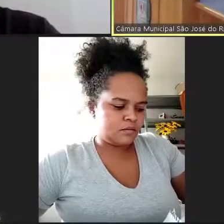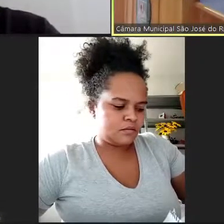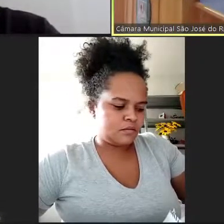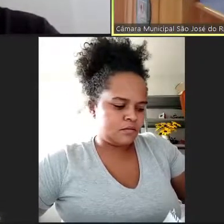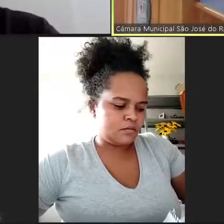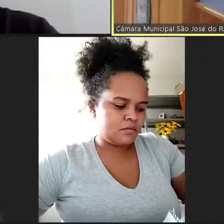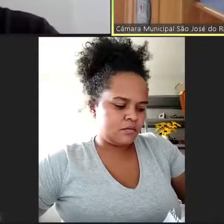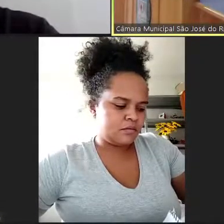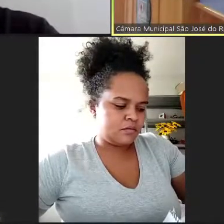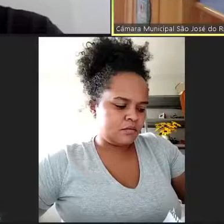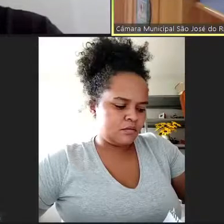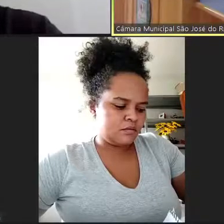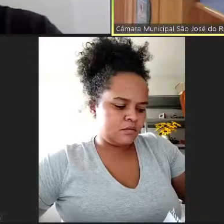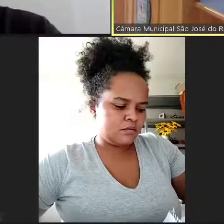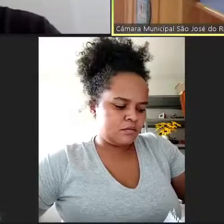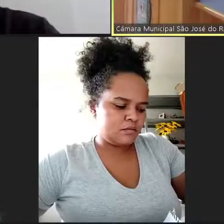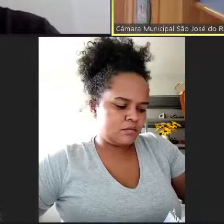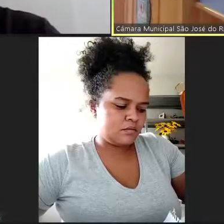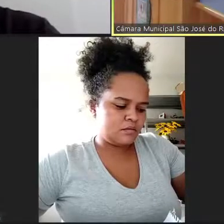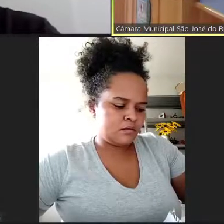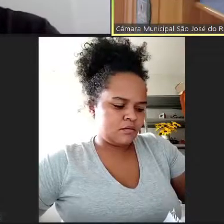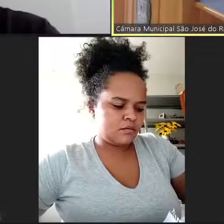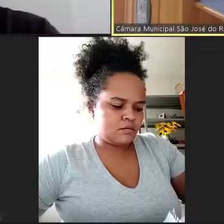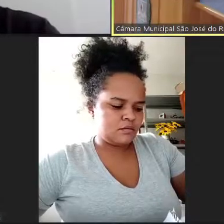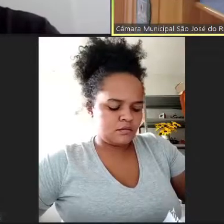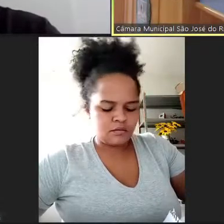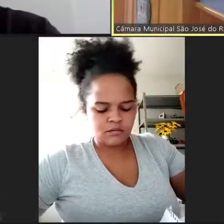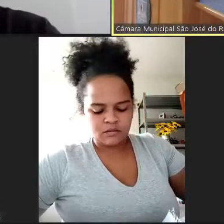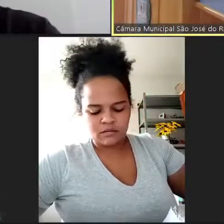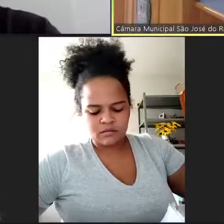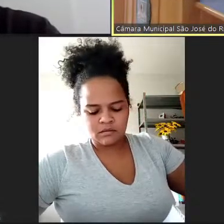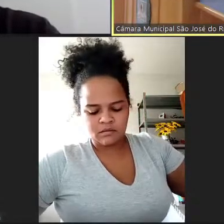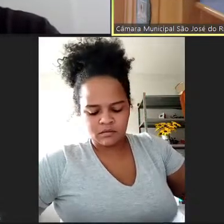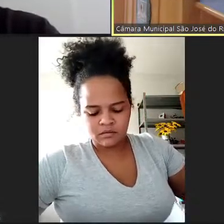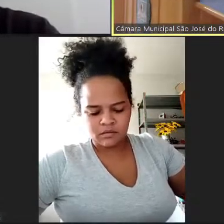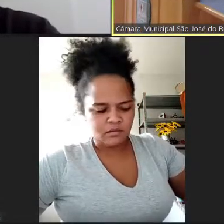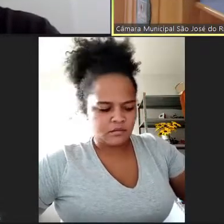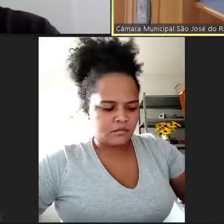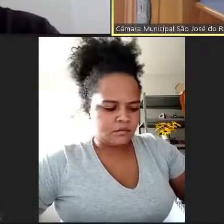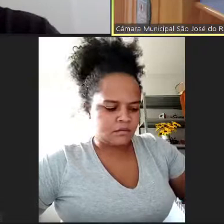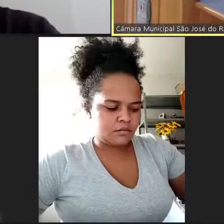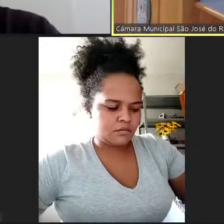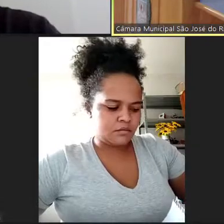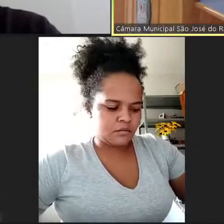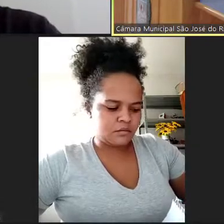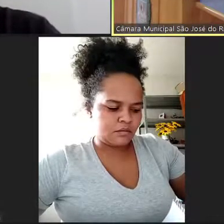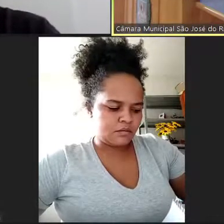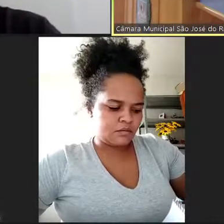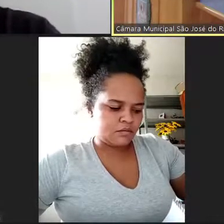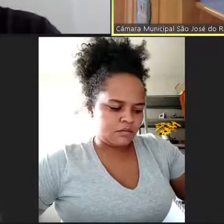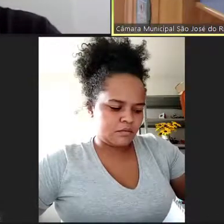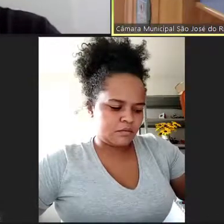Rafael Cocian, solicita ao Executivo Municipal informações sobre melhorias a serem realizadas na estrada de acesso